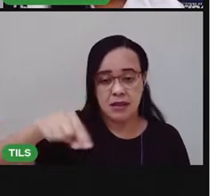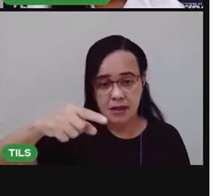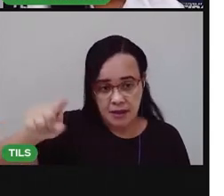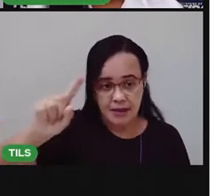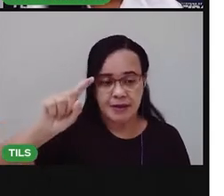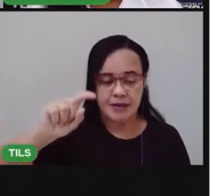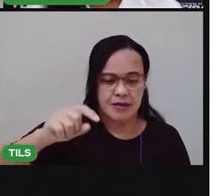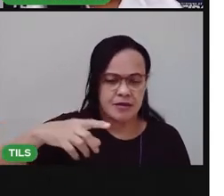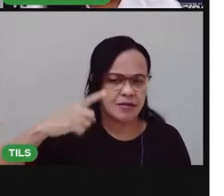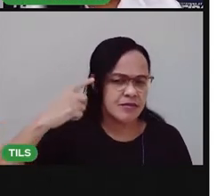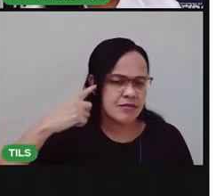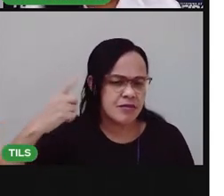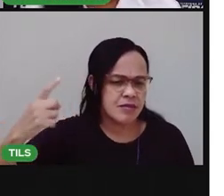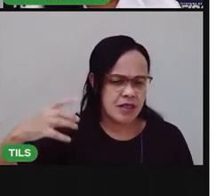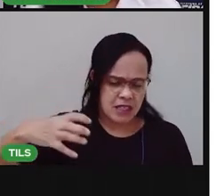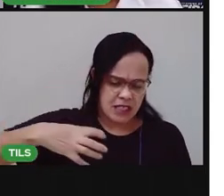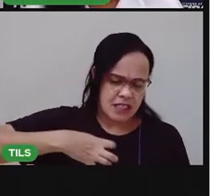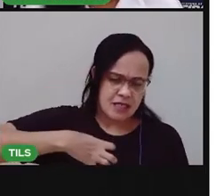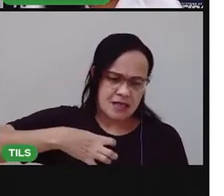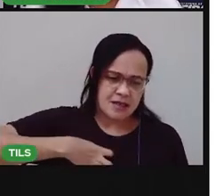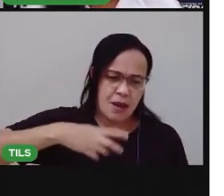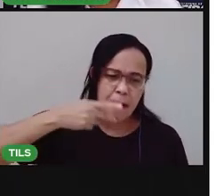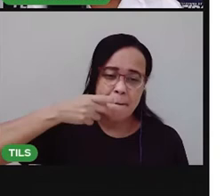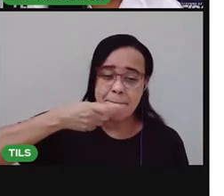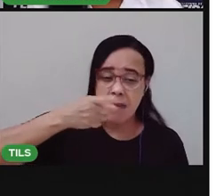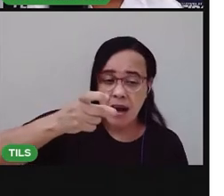Você ouve o som de quais letras?